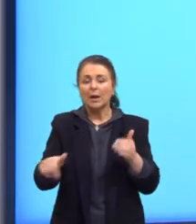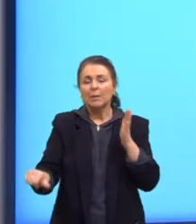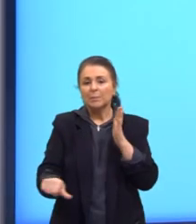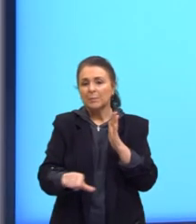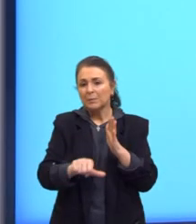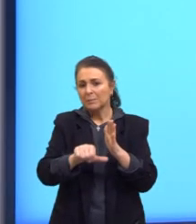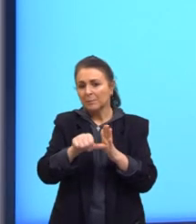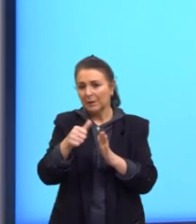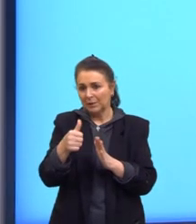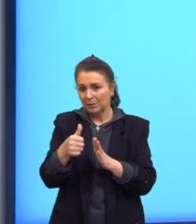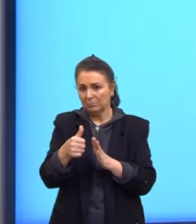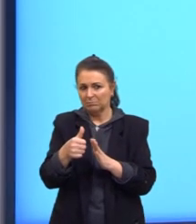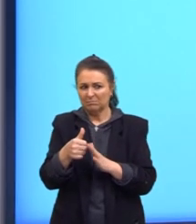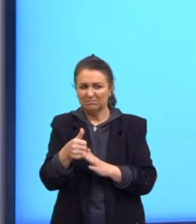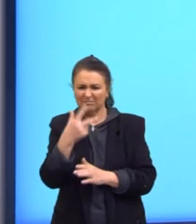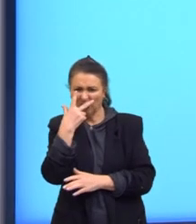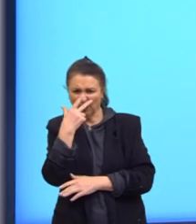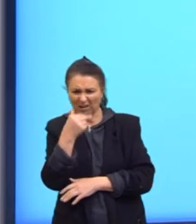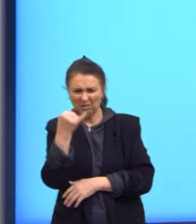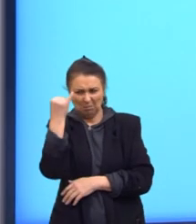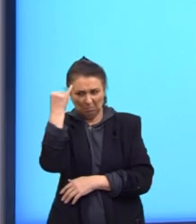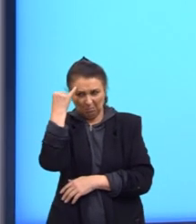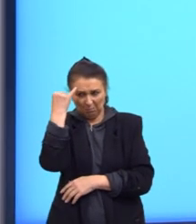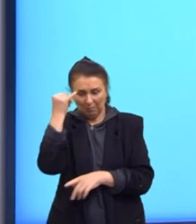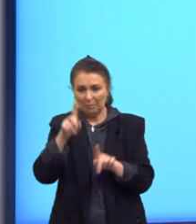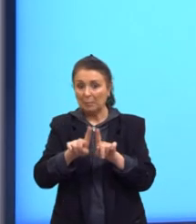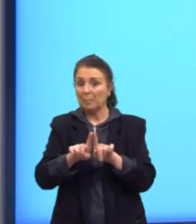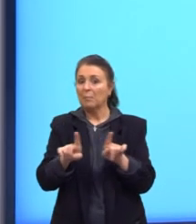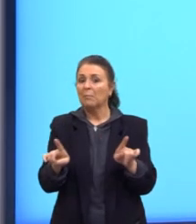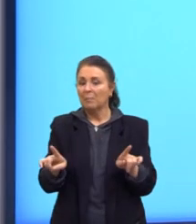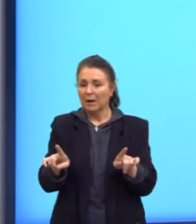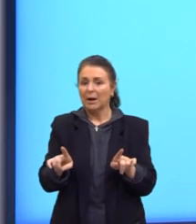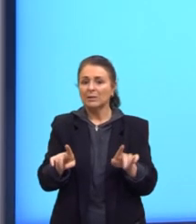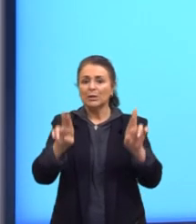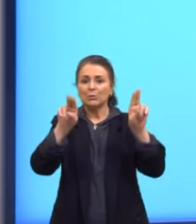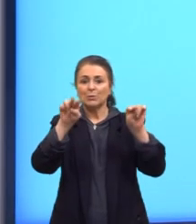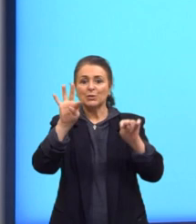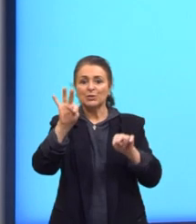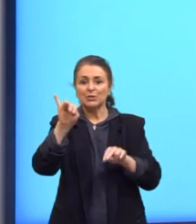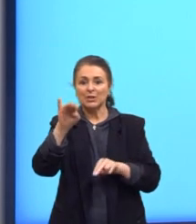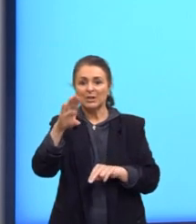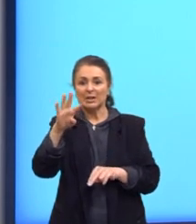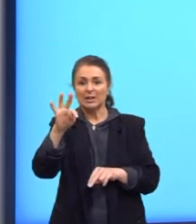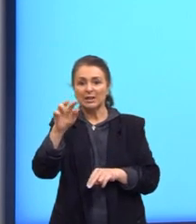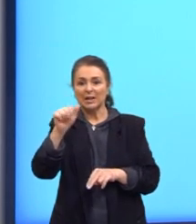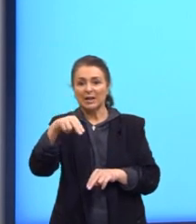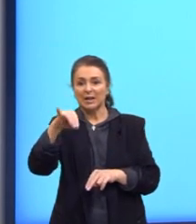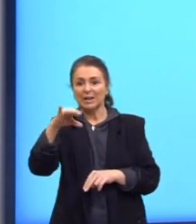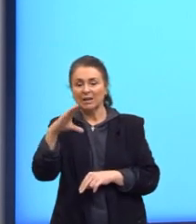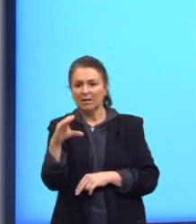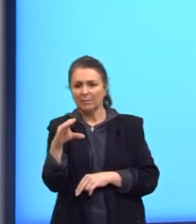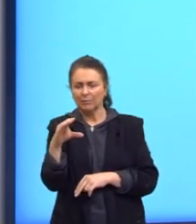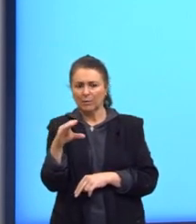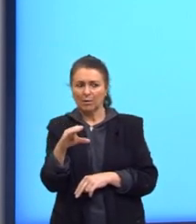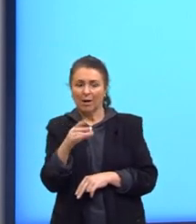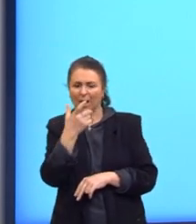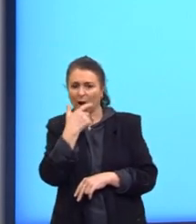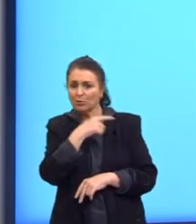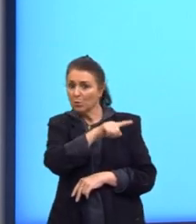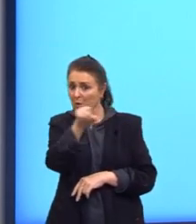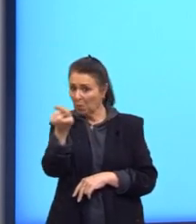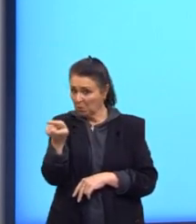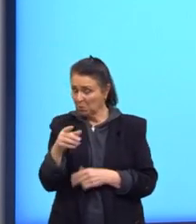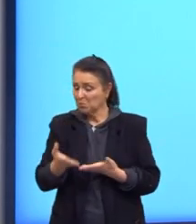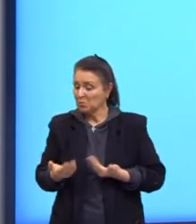primeiro deles pode parecer bobo, eu sei, mas o Titanic. Eu trouxe um filme que talvez alguns de vocês que são meio